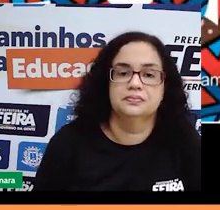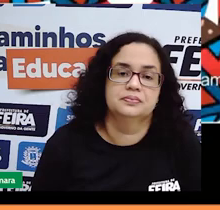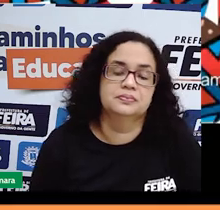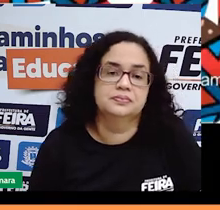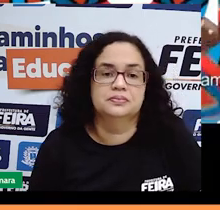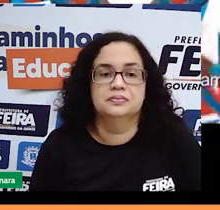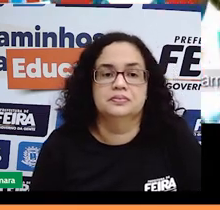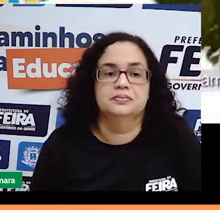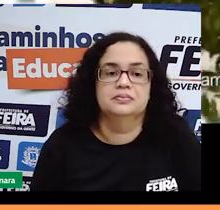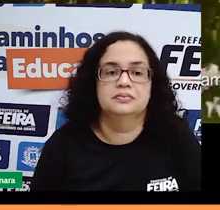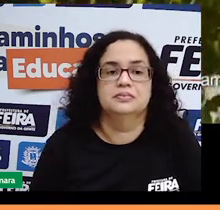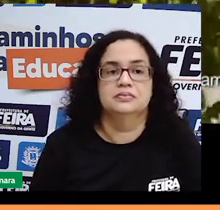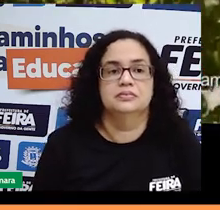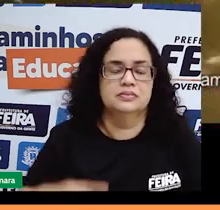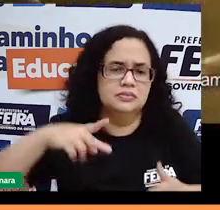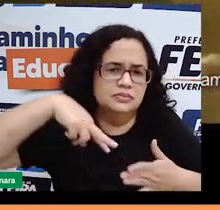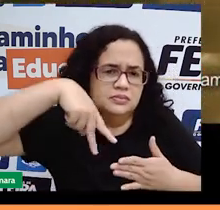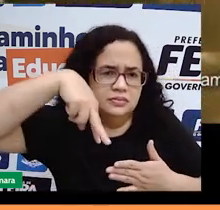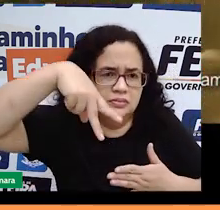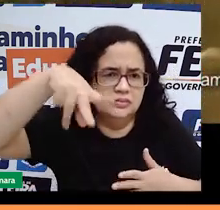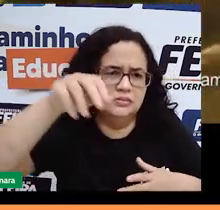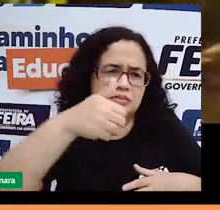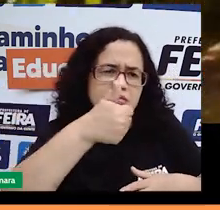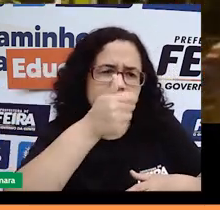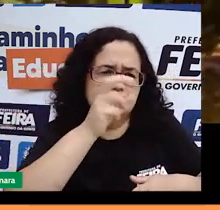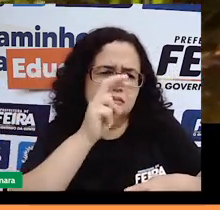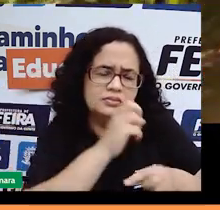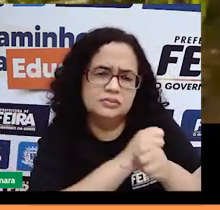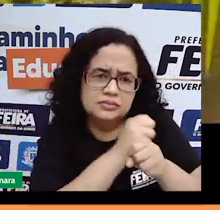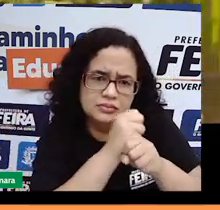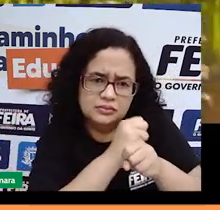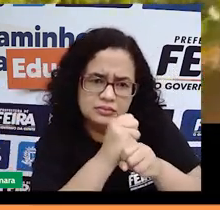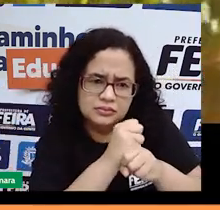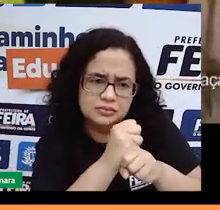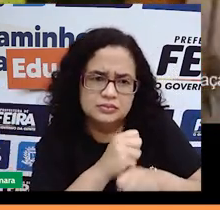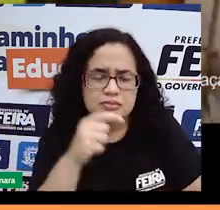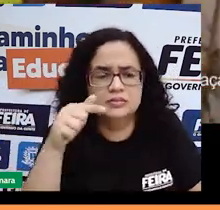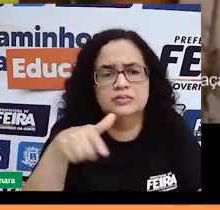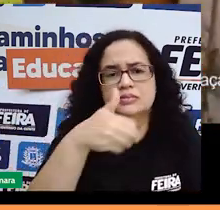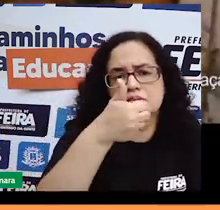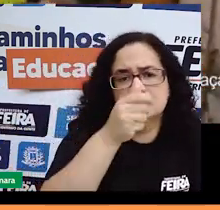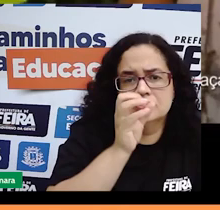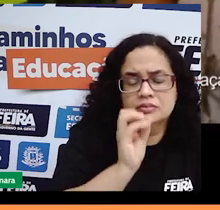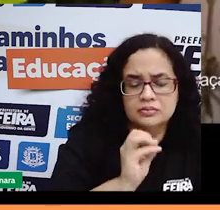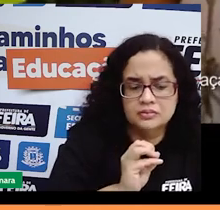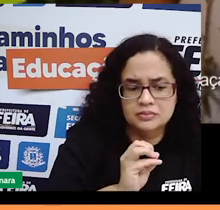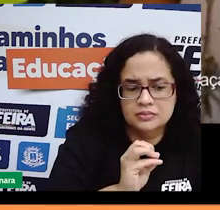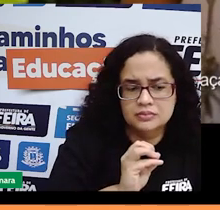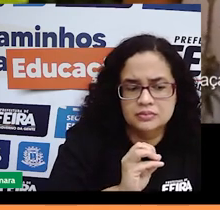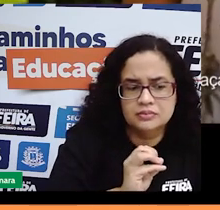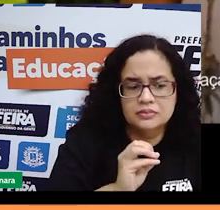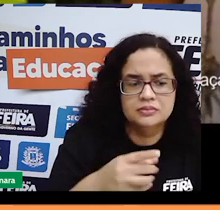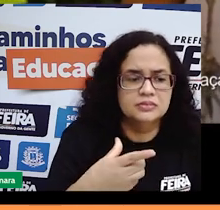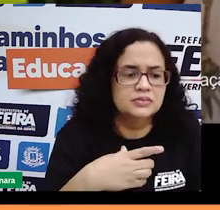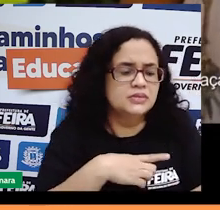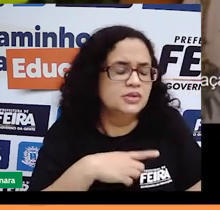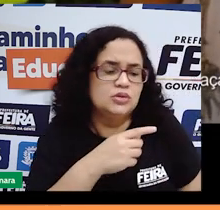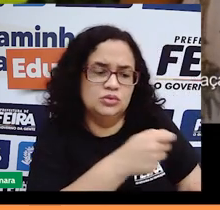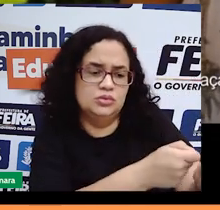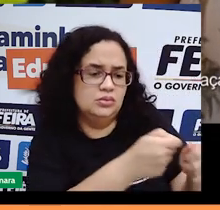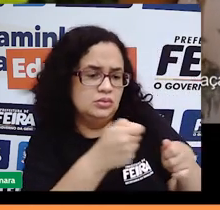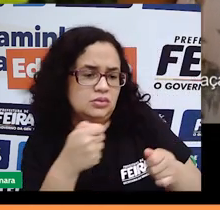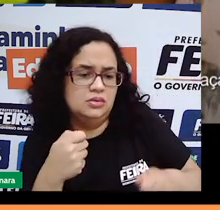Está caminhando para uns 20 anos que a gente está aqui. Aqui são 10 famílias. E aqui a gente não caça porque tem poucos